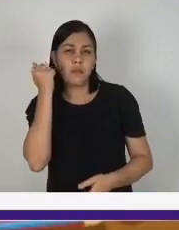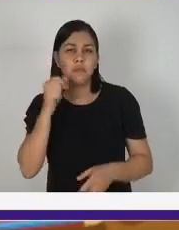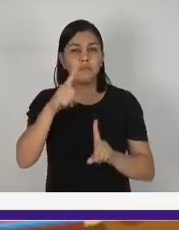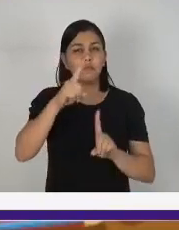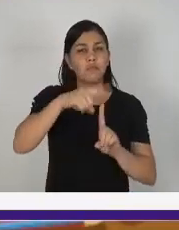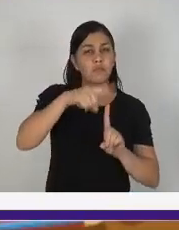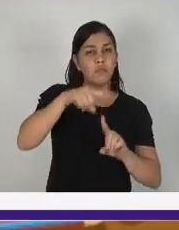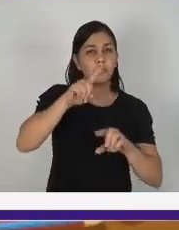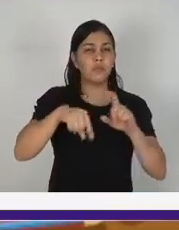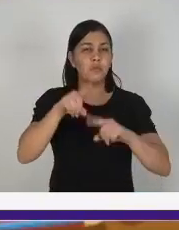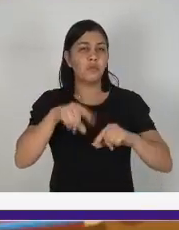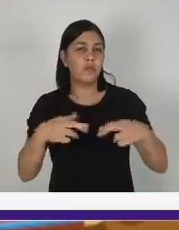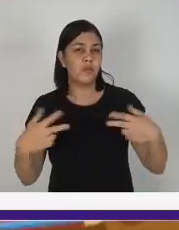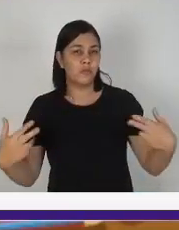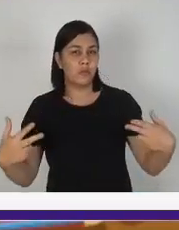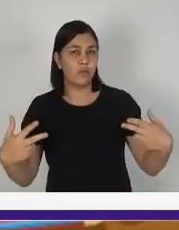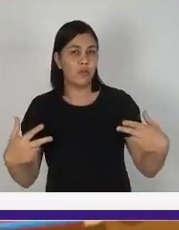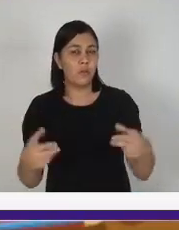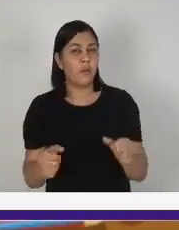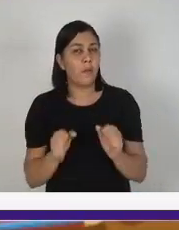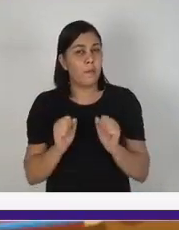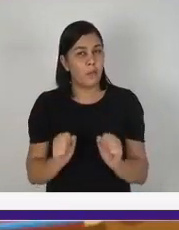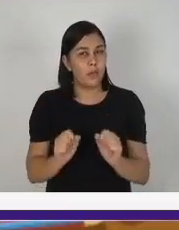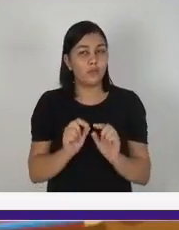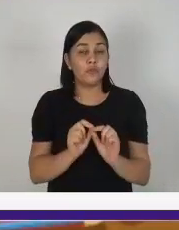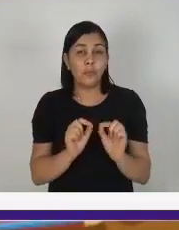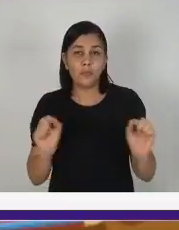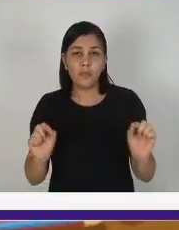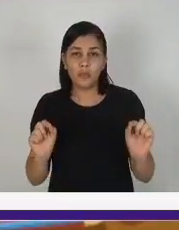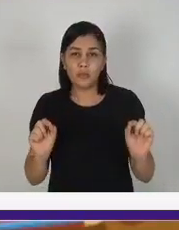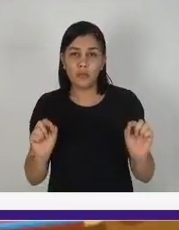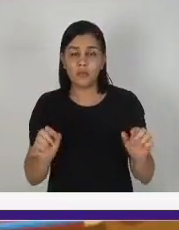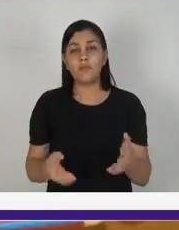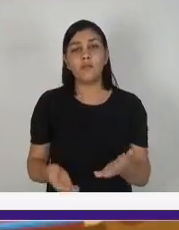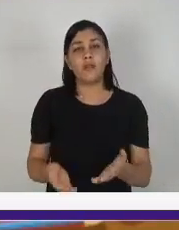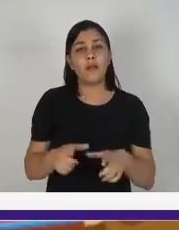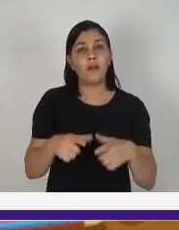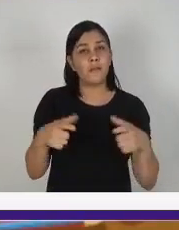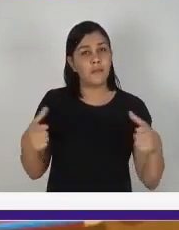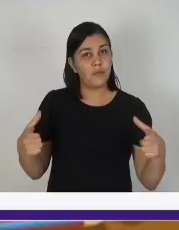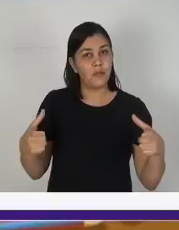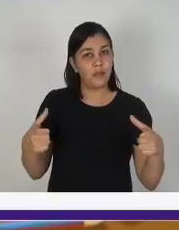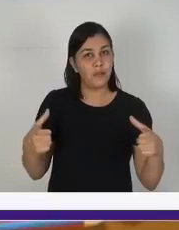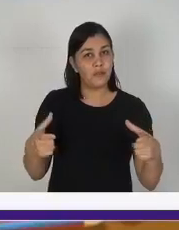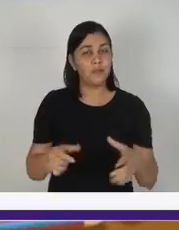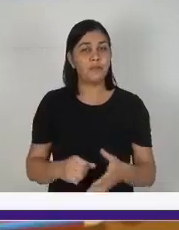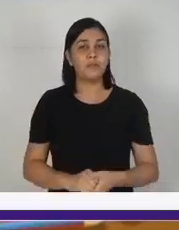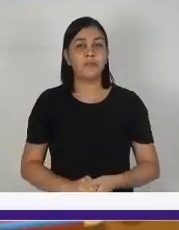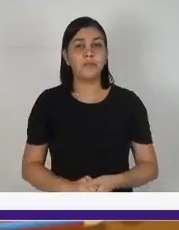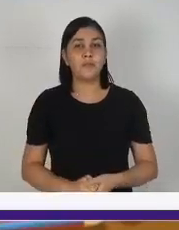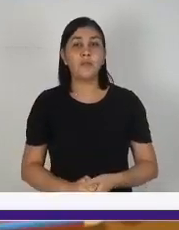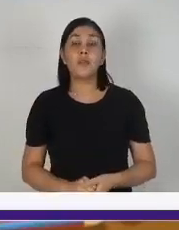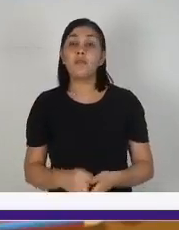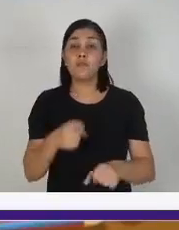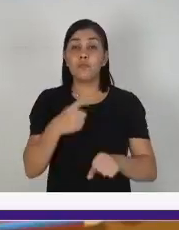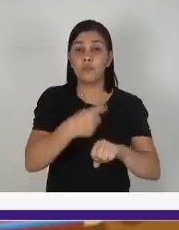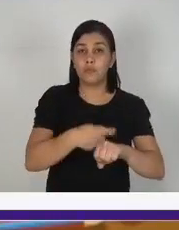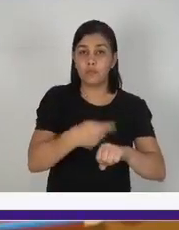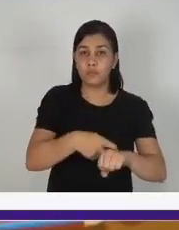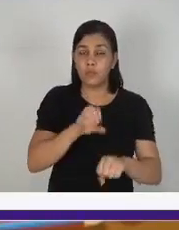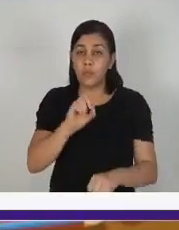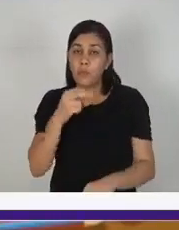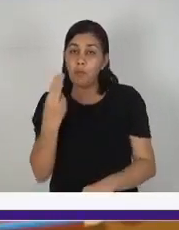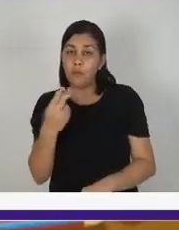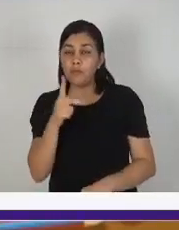peso do nosso Onde é ser objetos sólidos ou líquidos. Preste atenção